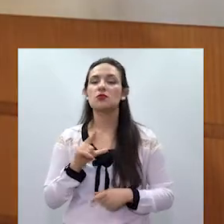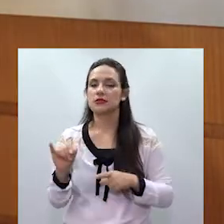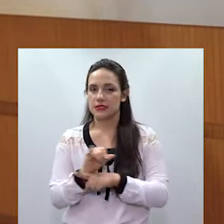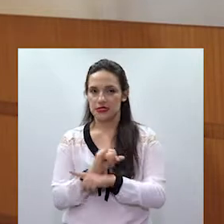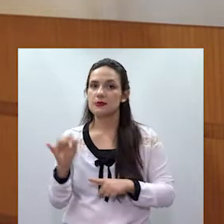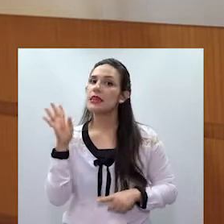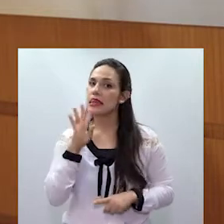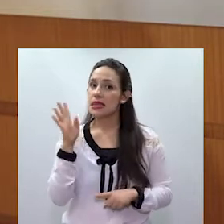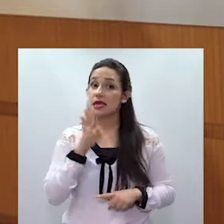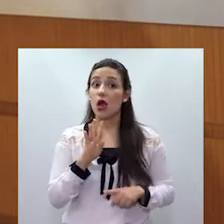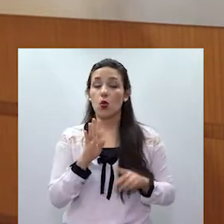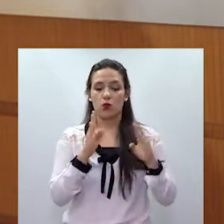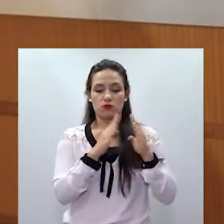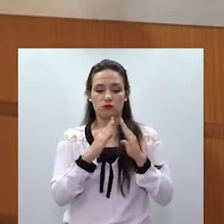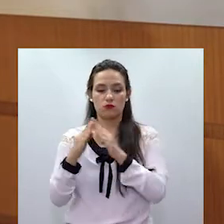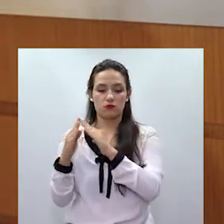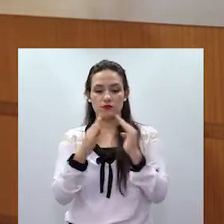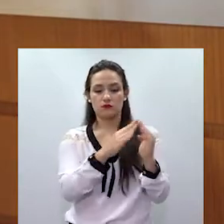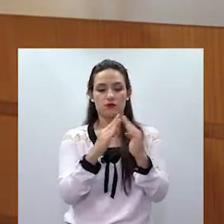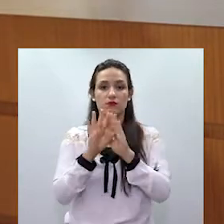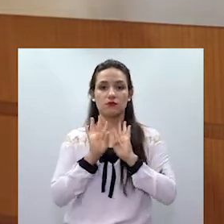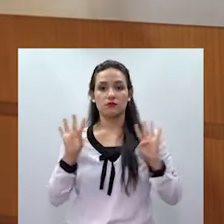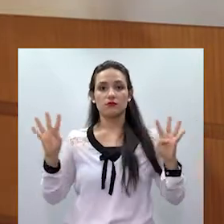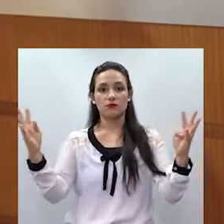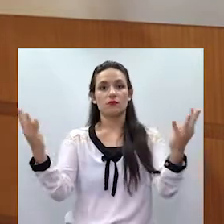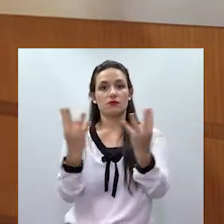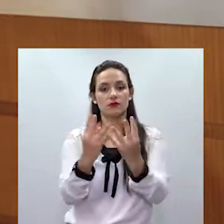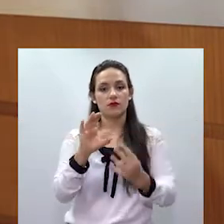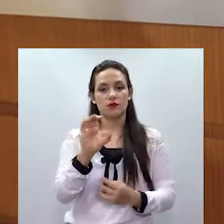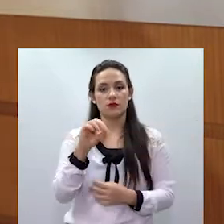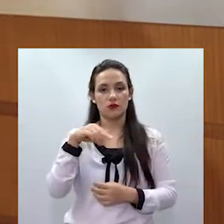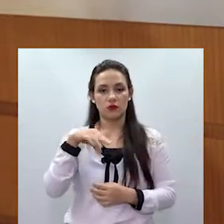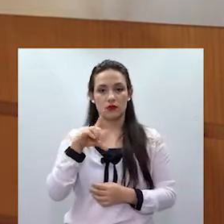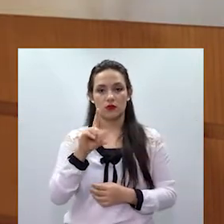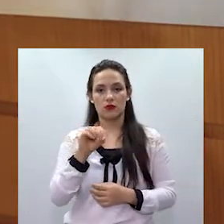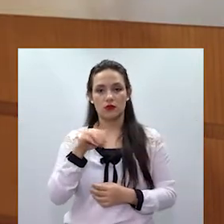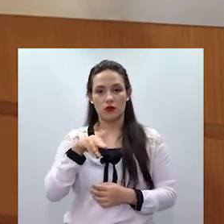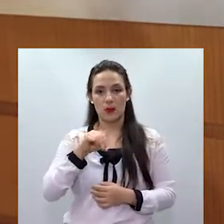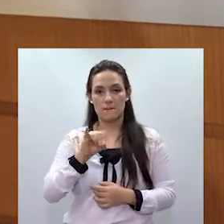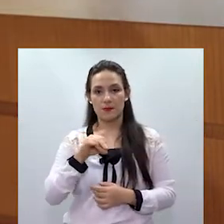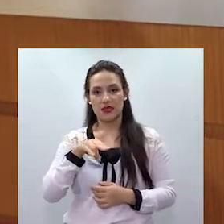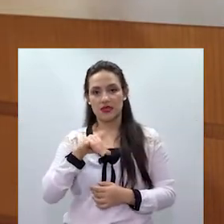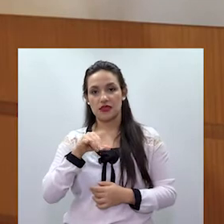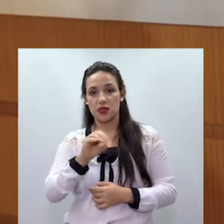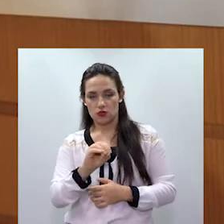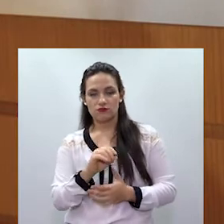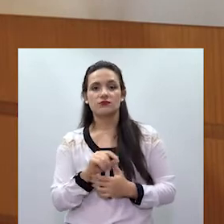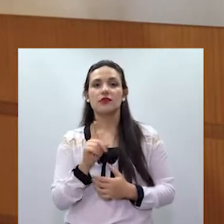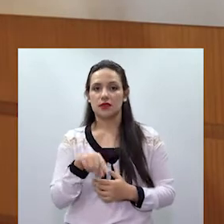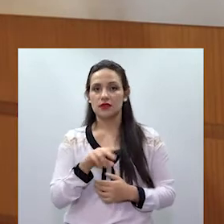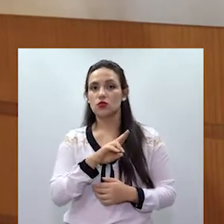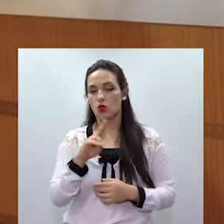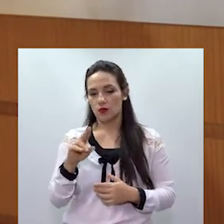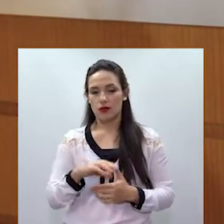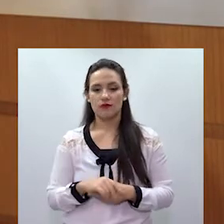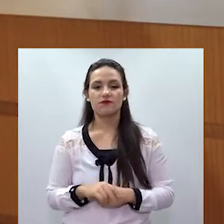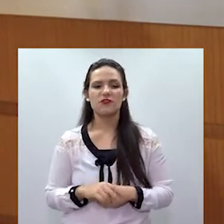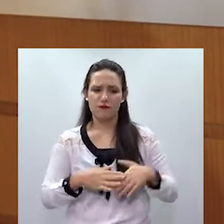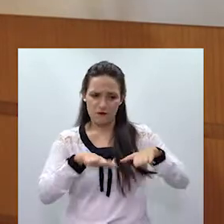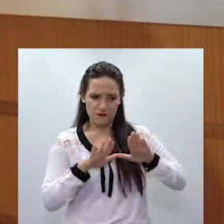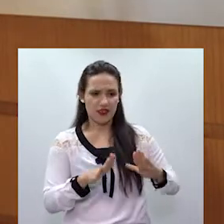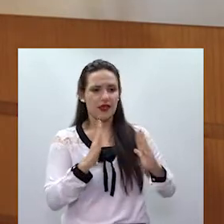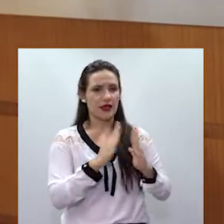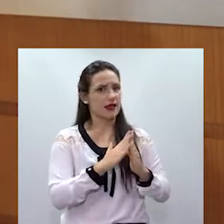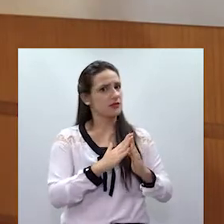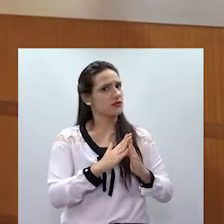Nós temos uma campanha alertando os vizinhos para ficarem de olho. Nossa campanha se chama Fique em Casa, mas